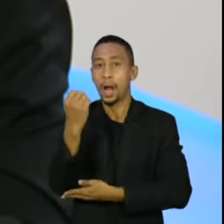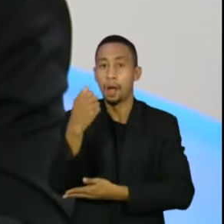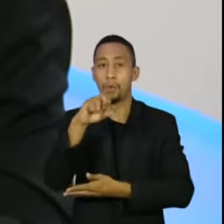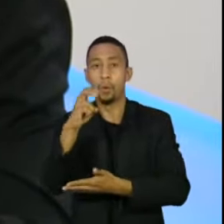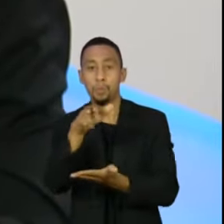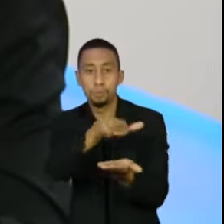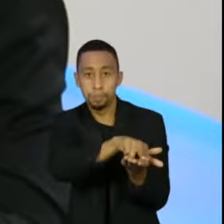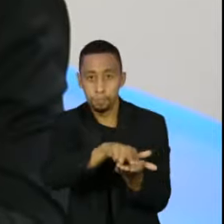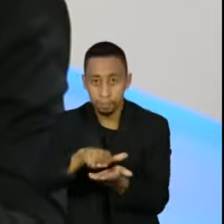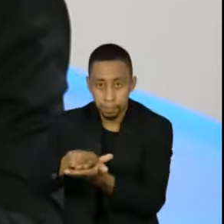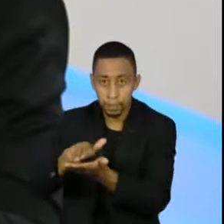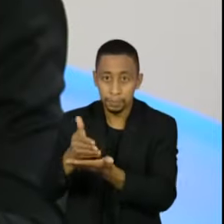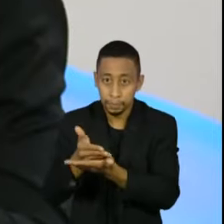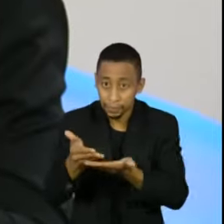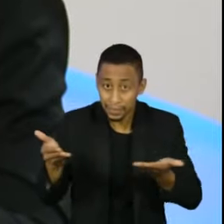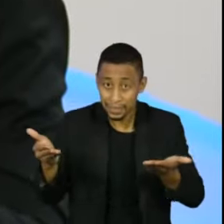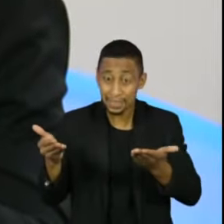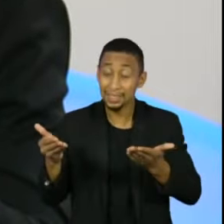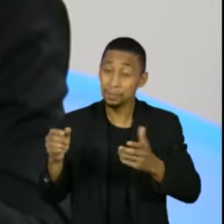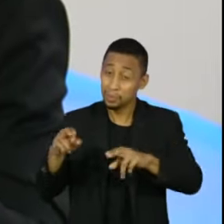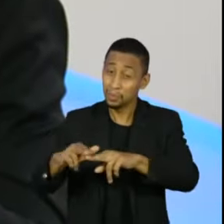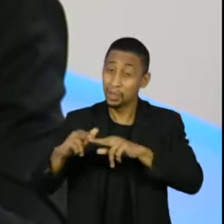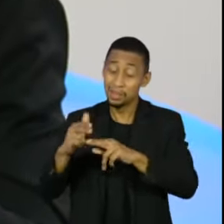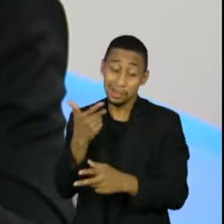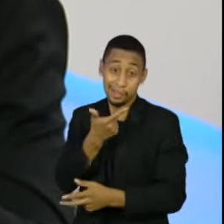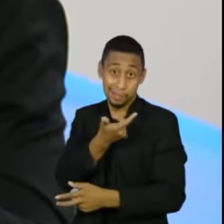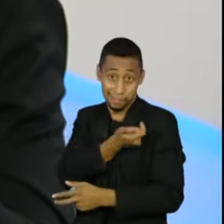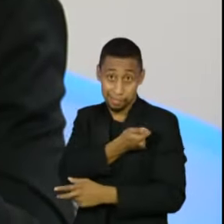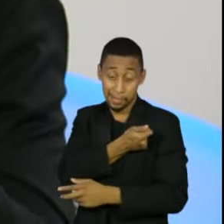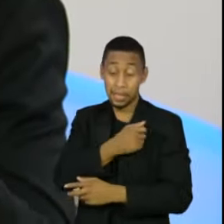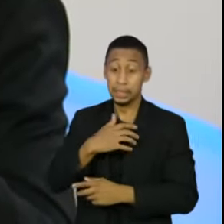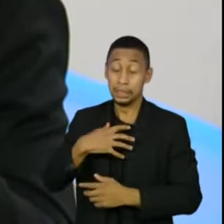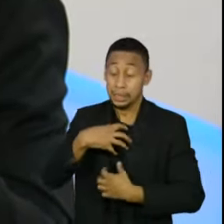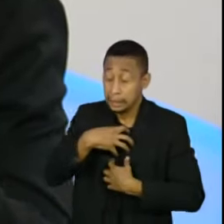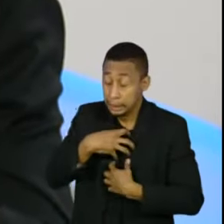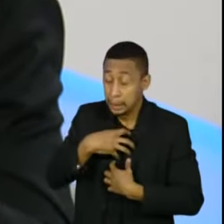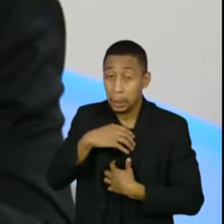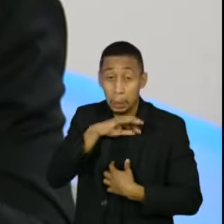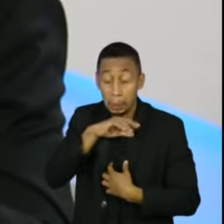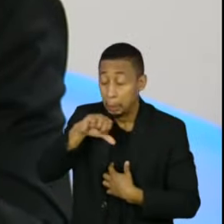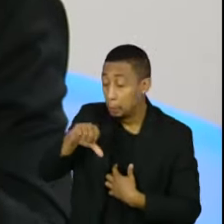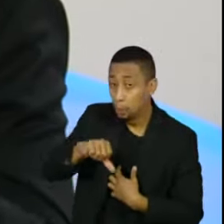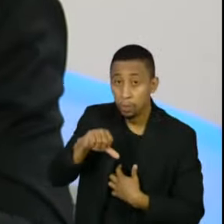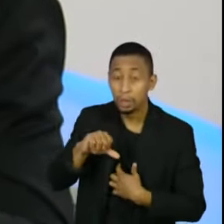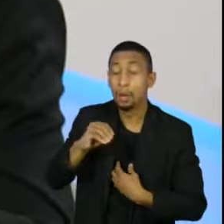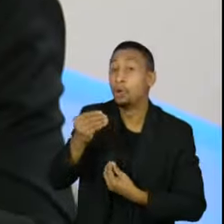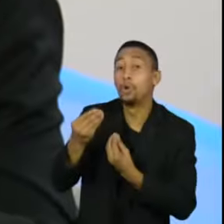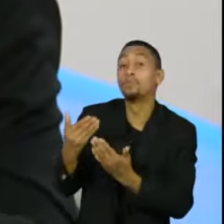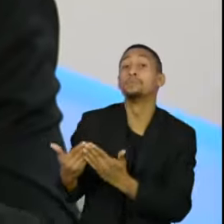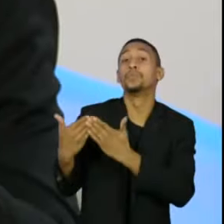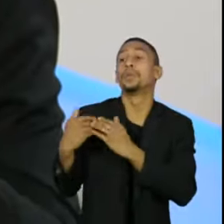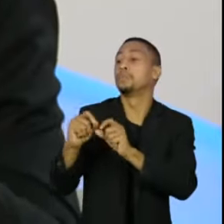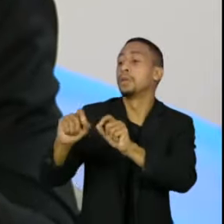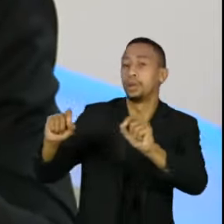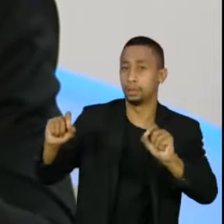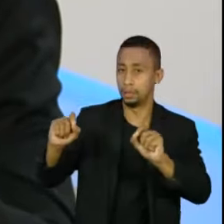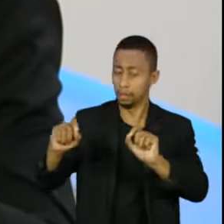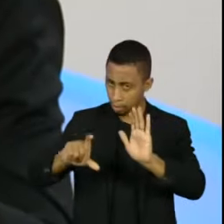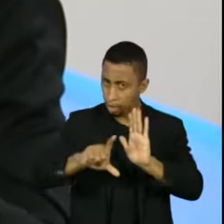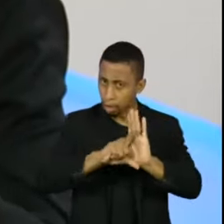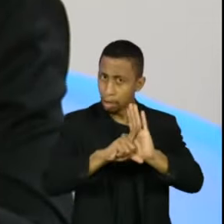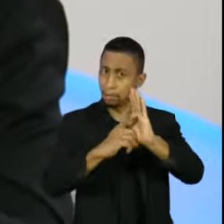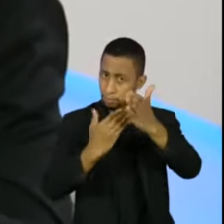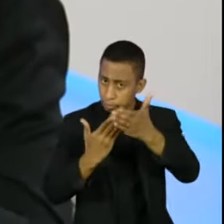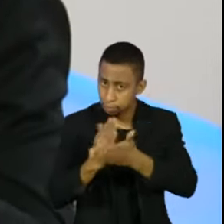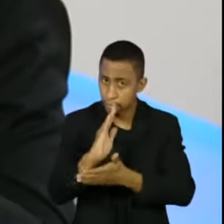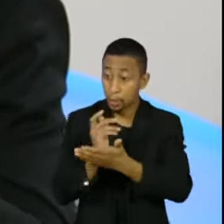assumir, que é a responsabilidade sobre efeitos adversos da vacina. Então, se é necessário fazer um projeto de lei, como nós fizemos, para autorizar o Brasil